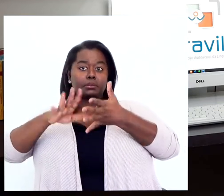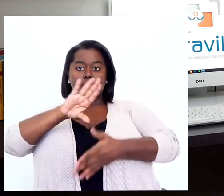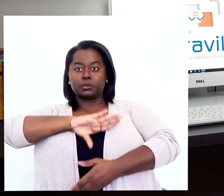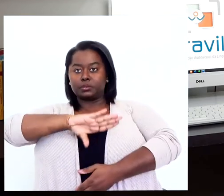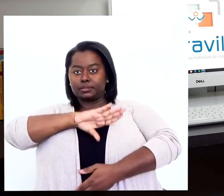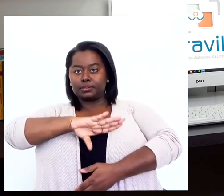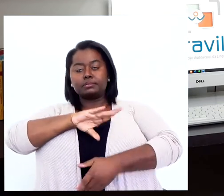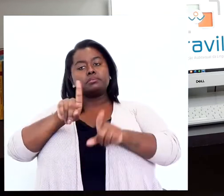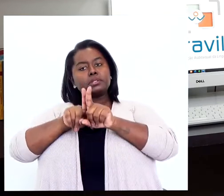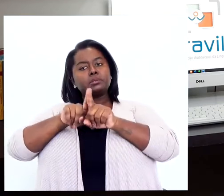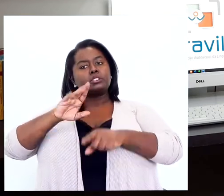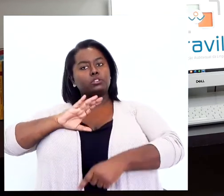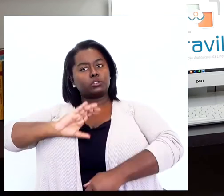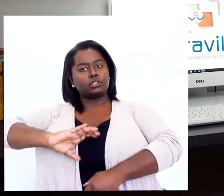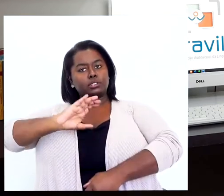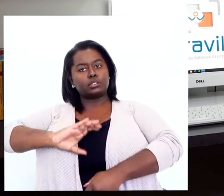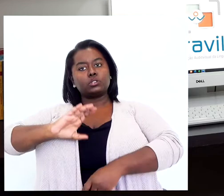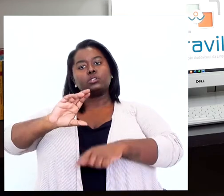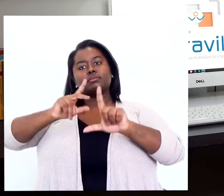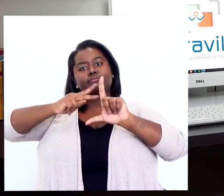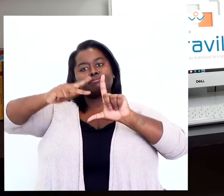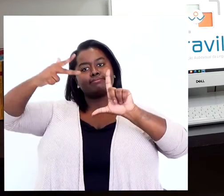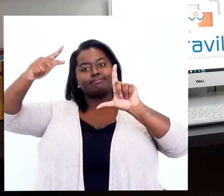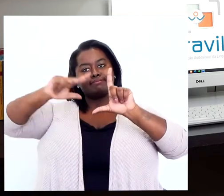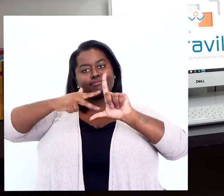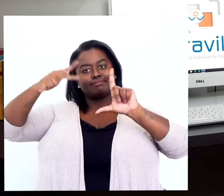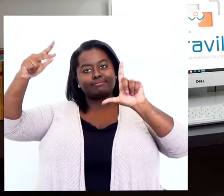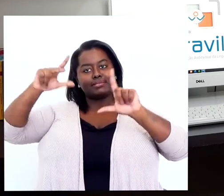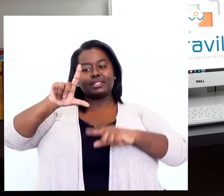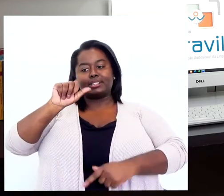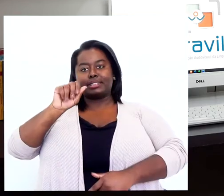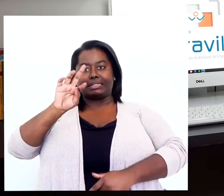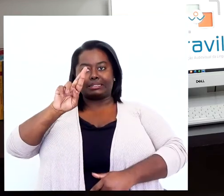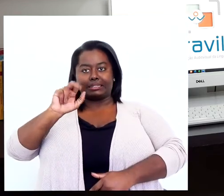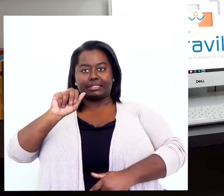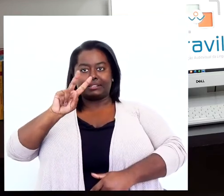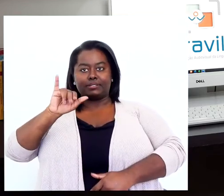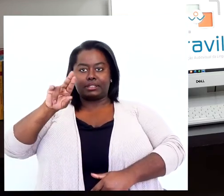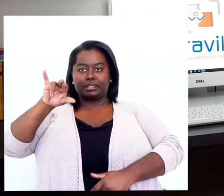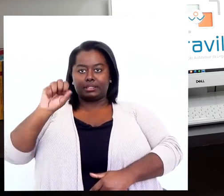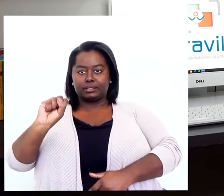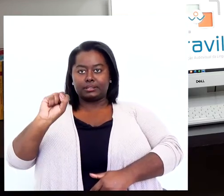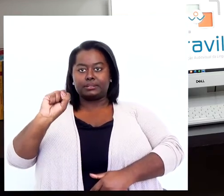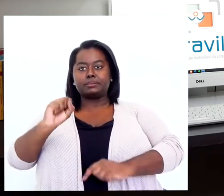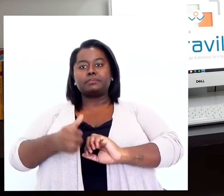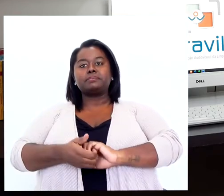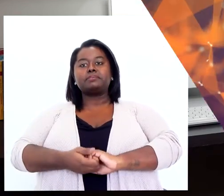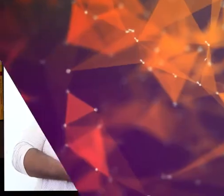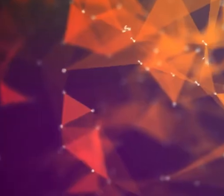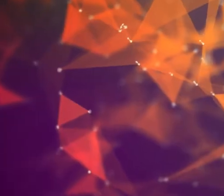libras e língua portuguesa e também coordeno o Laboratório de Tradução Audiovisual da Língua de Sinais, o Latravíris.